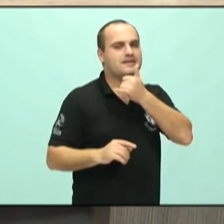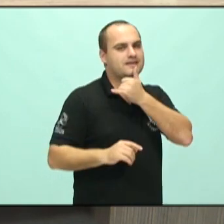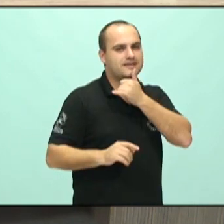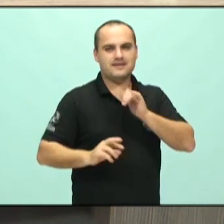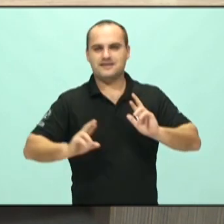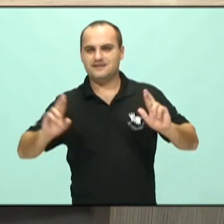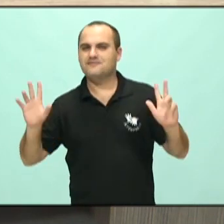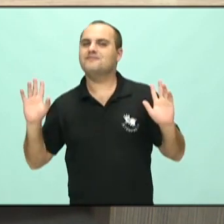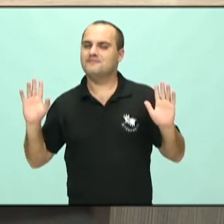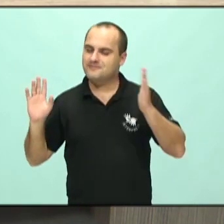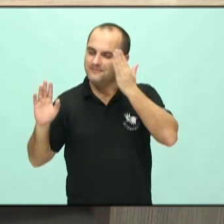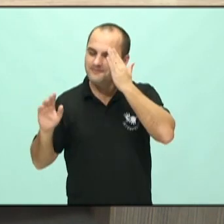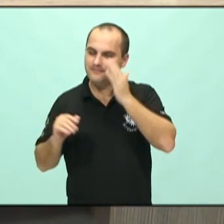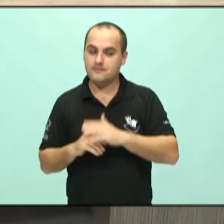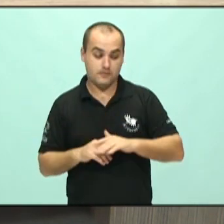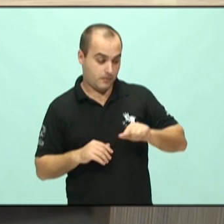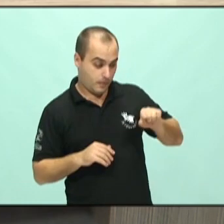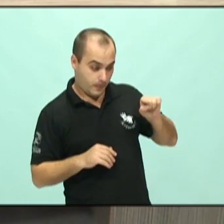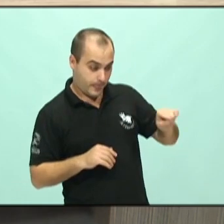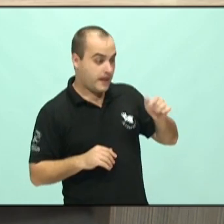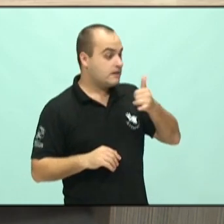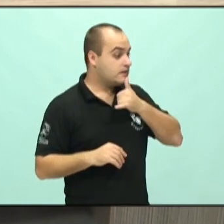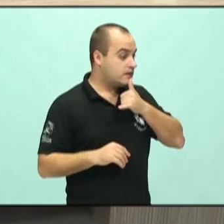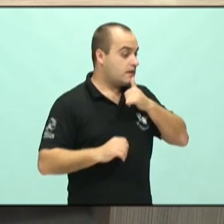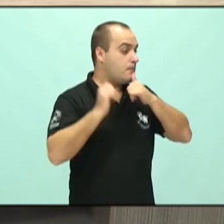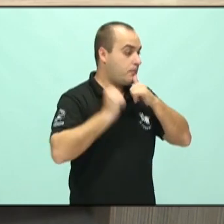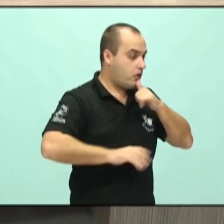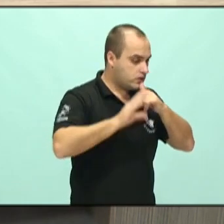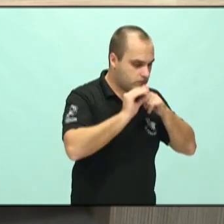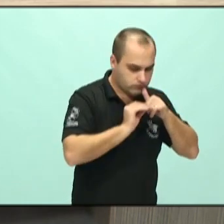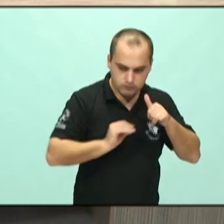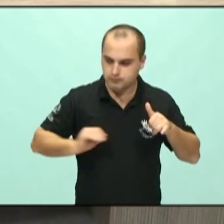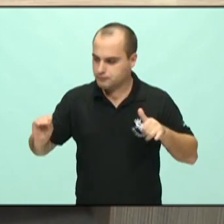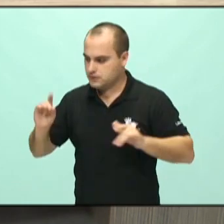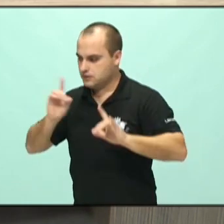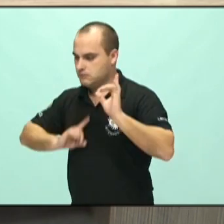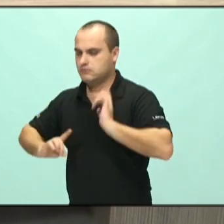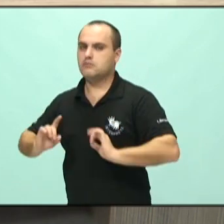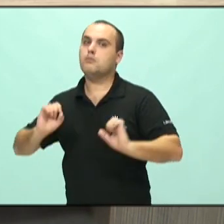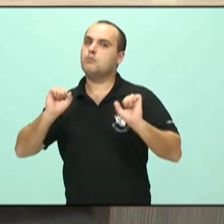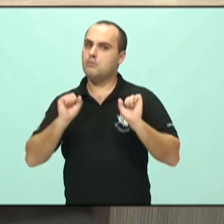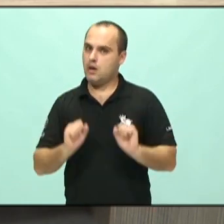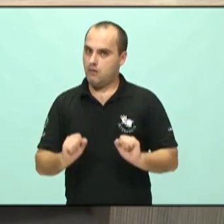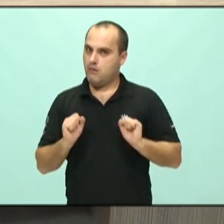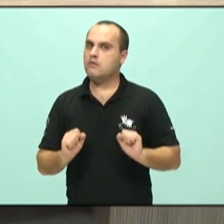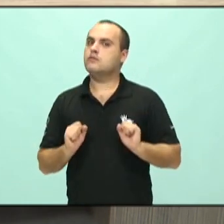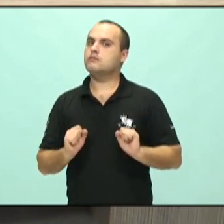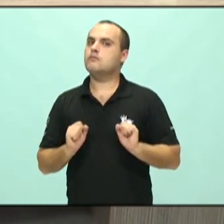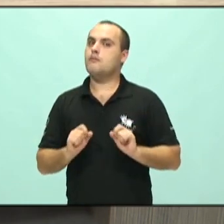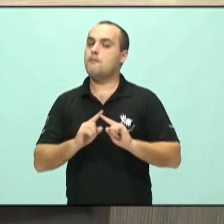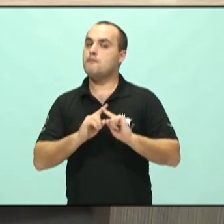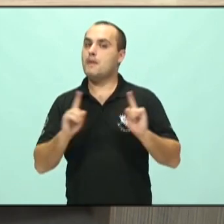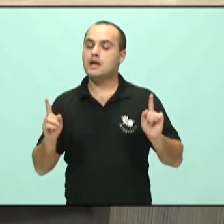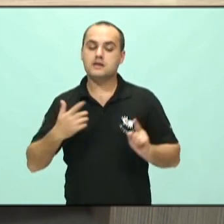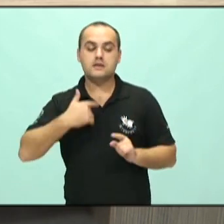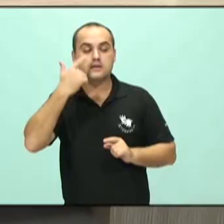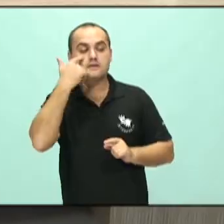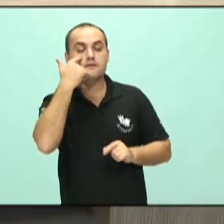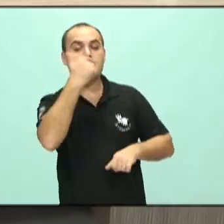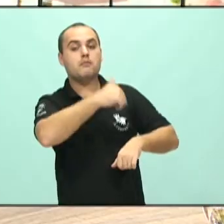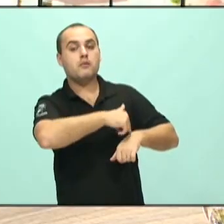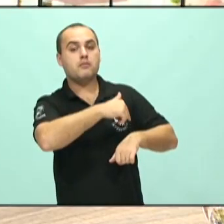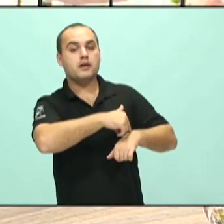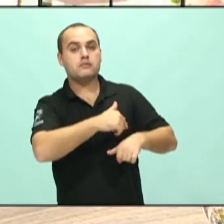Doutor, uma tristeza normal pode gerar um quadro depressivo? Com certeza. Mas aí a gente sempre está vendo a intensidade e duração.